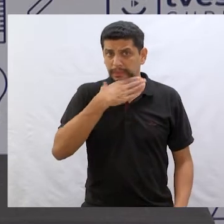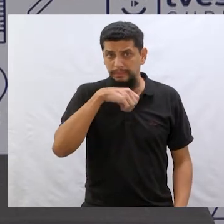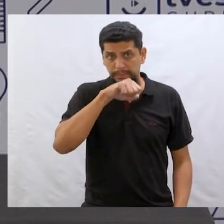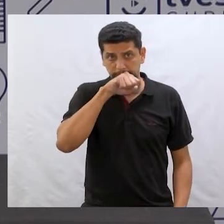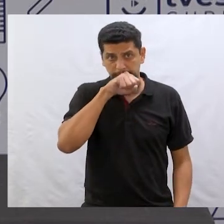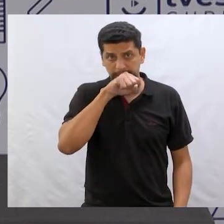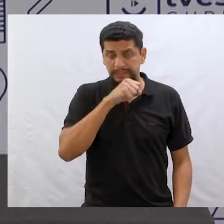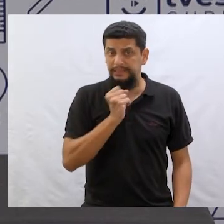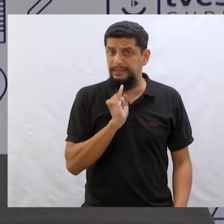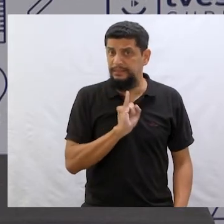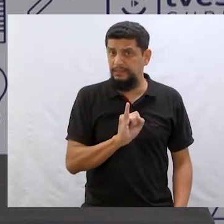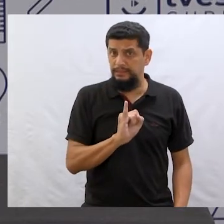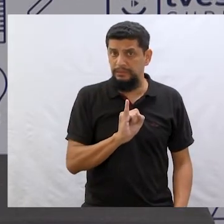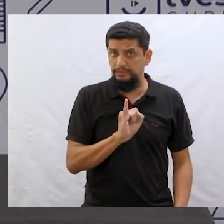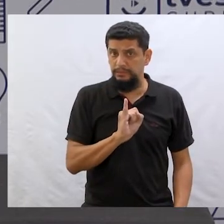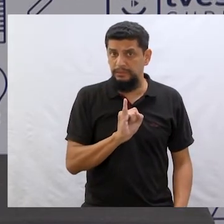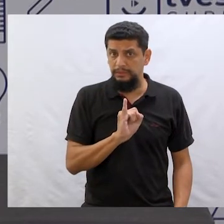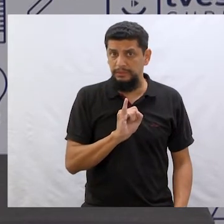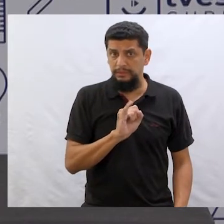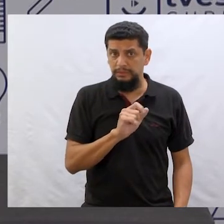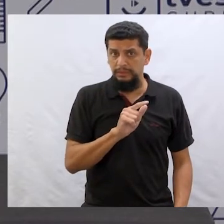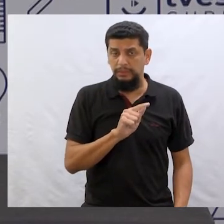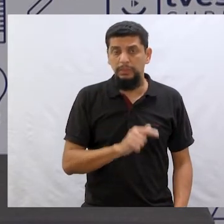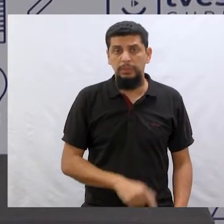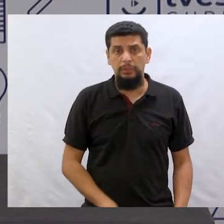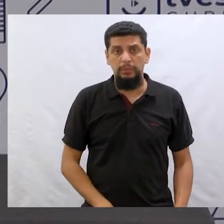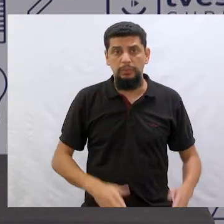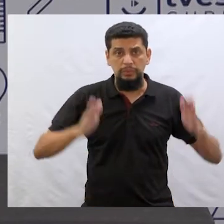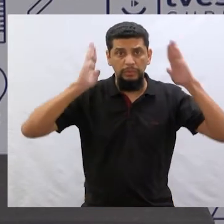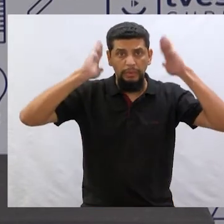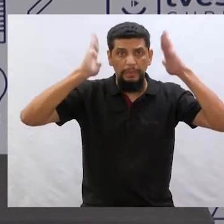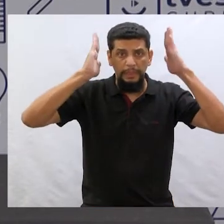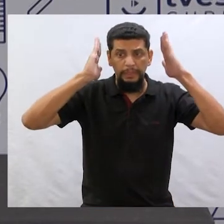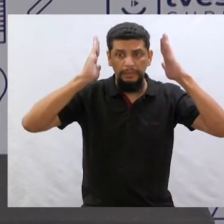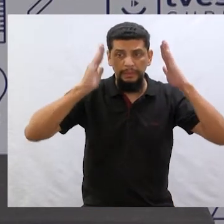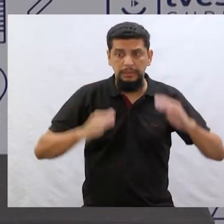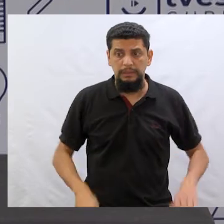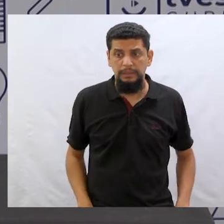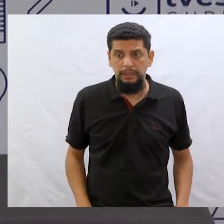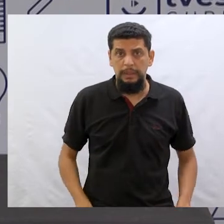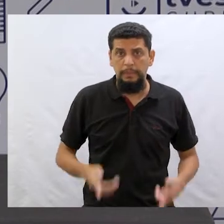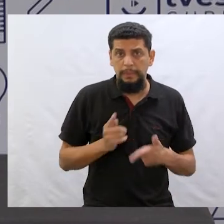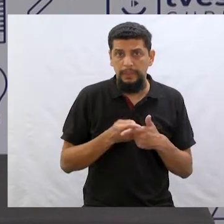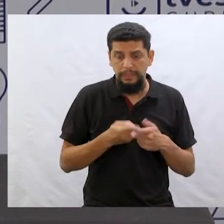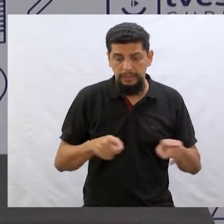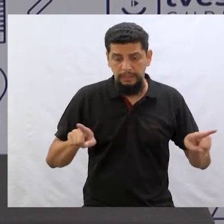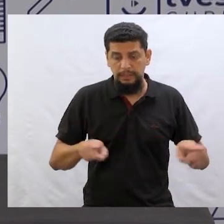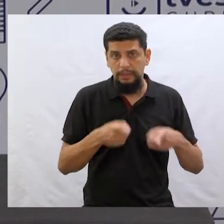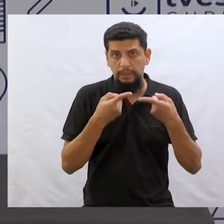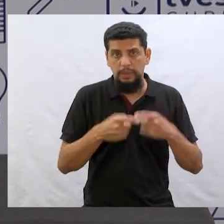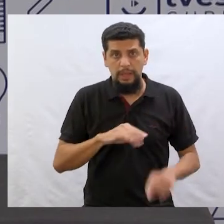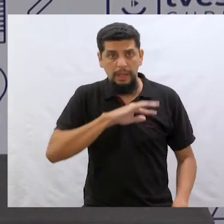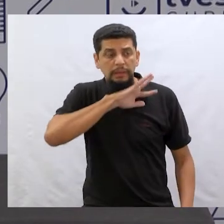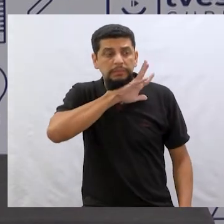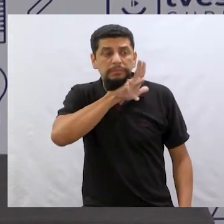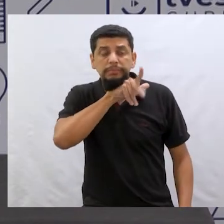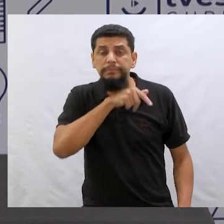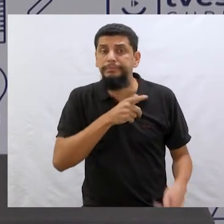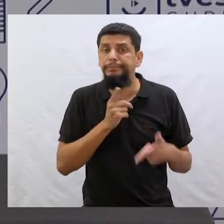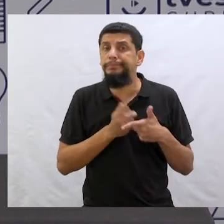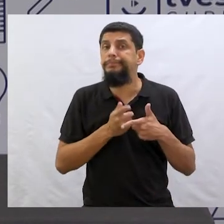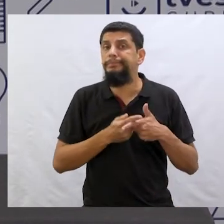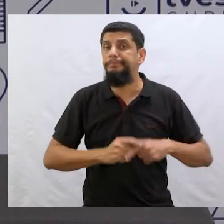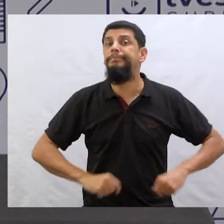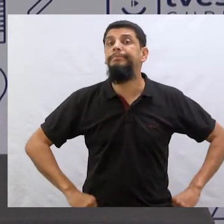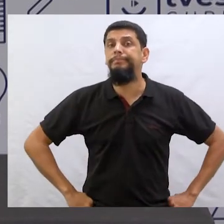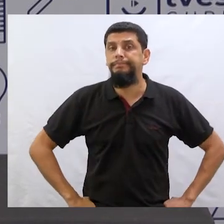mas pai, se quem Zulra é o jumento, por que que na música é o